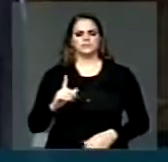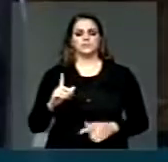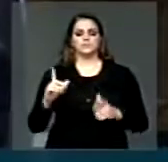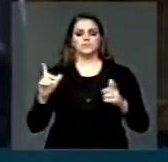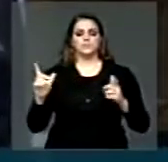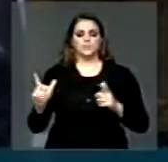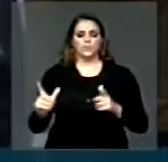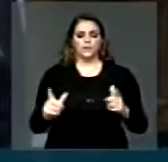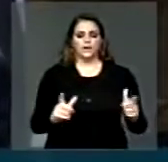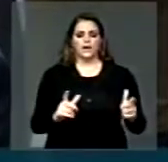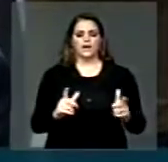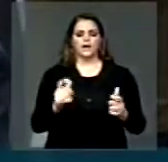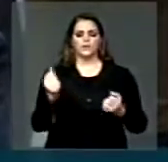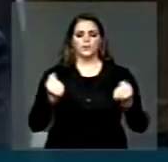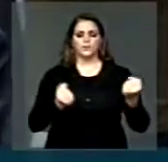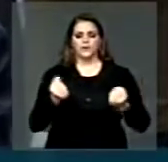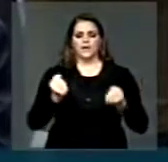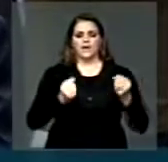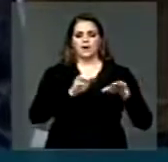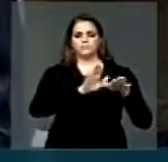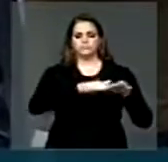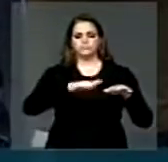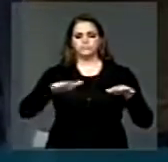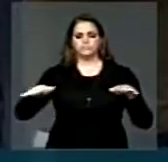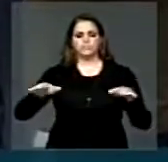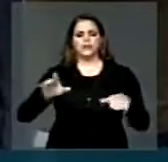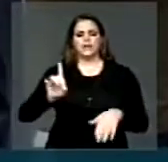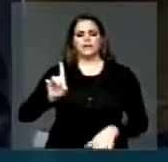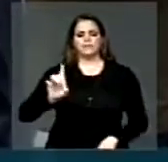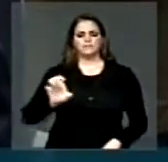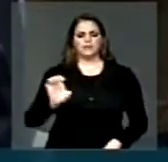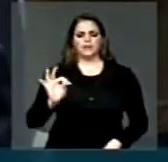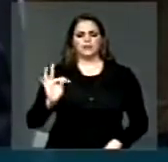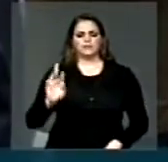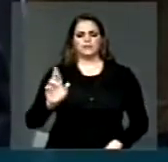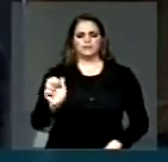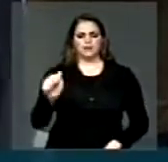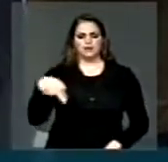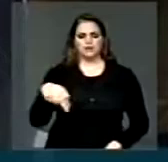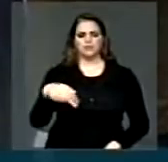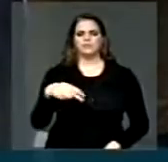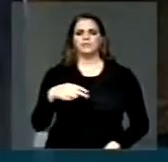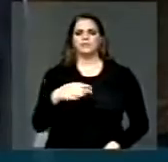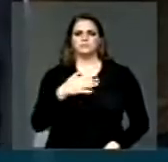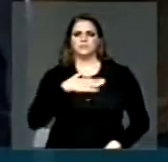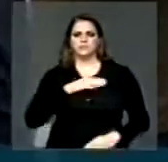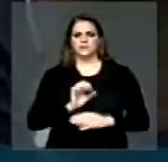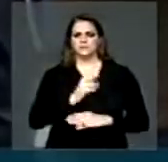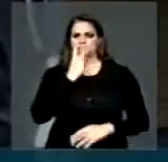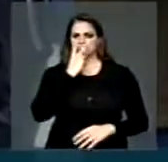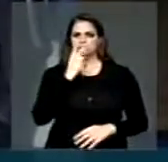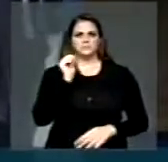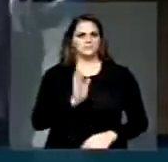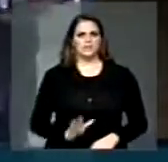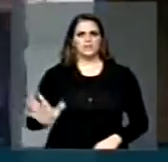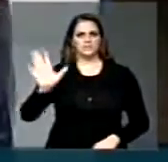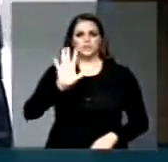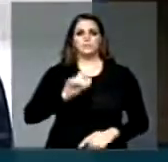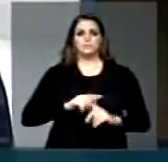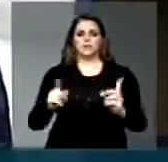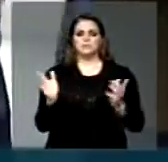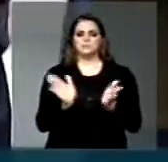veículos, chamado Pátio dos Detran, no Brasil inteiro, no Espírito Santo e no Brasil inteiro. Mas quero parabenizar o diretor-geral do Espírito Santo,